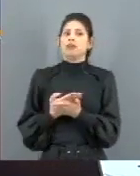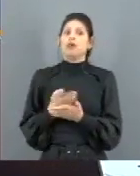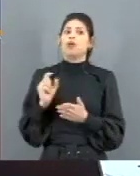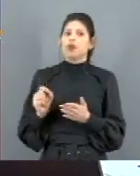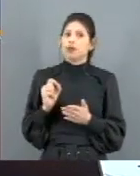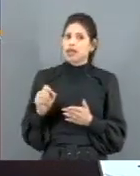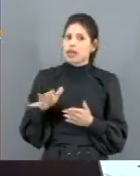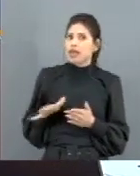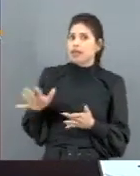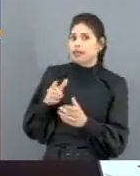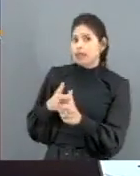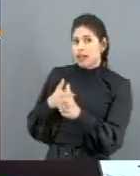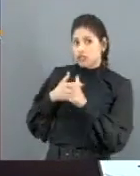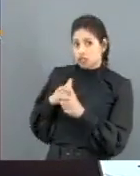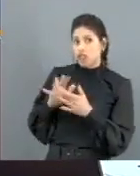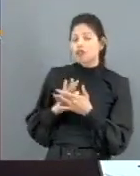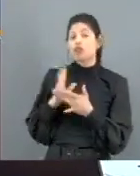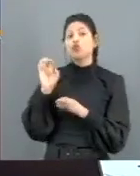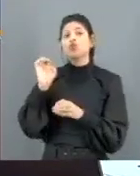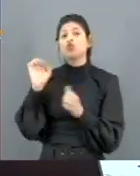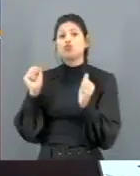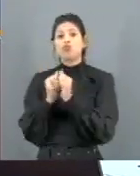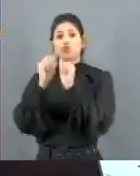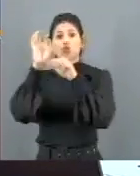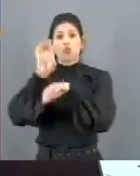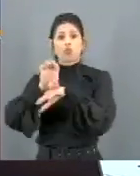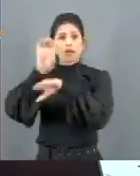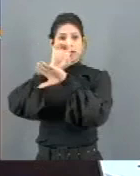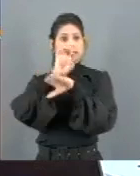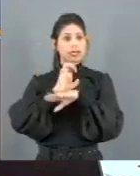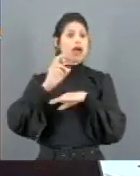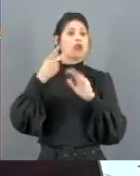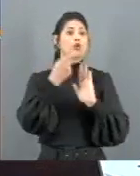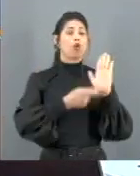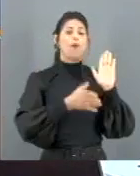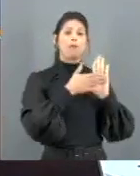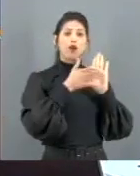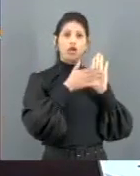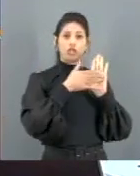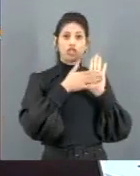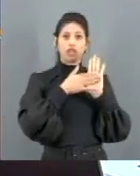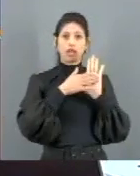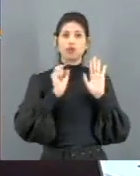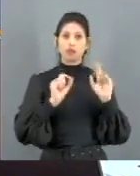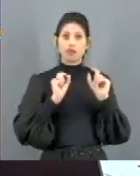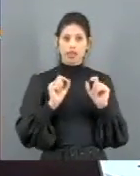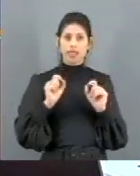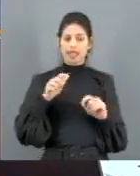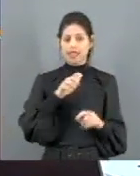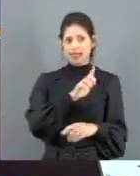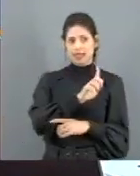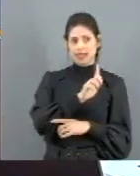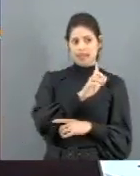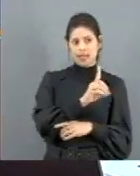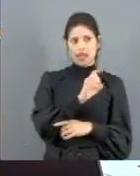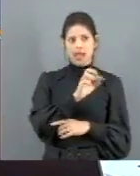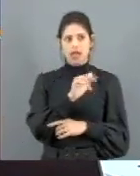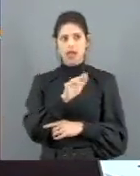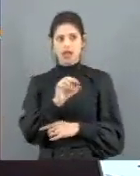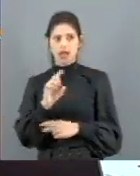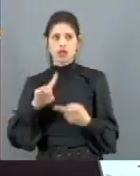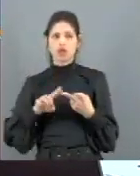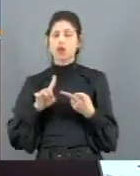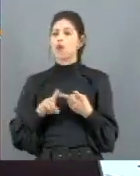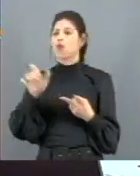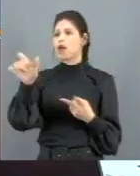debitado na dívida que o Estado tem. Portanto, esse é o projeto do Jorginho Melo, do Dário Berger, dos senadores Peridão Amin,